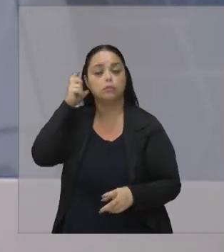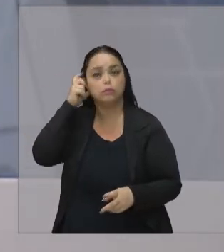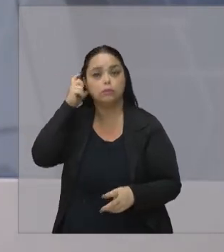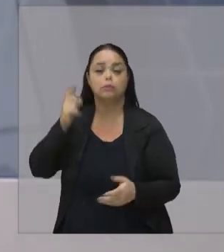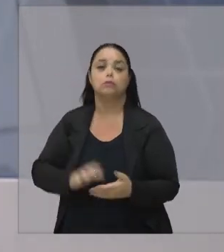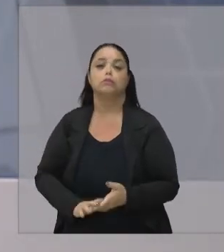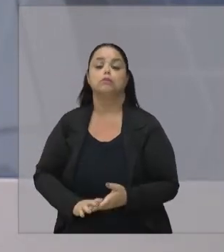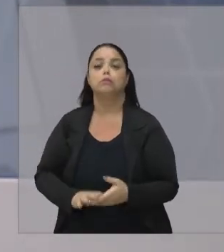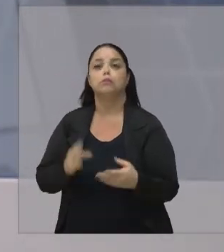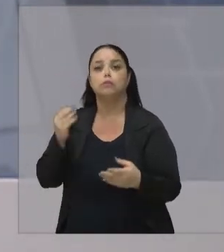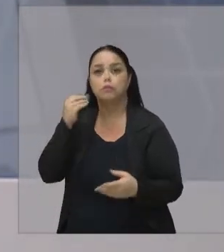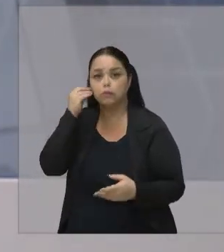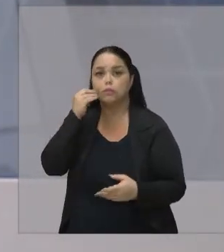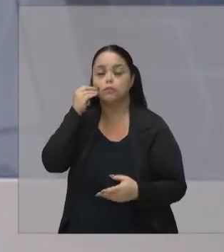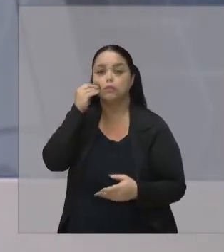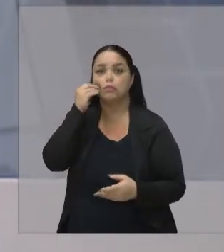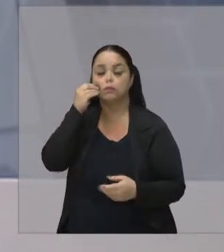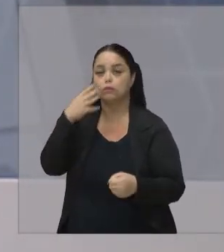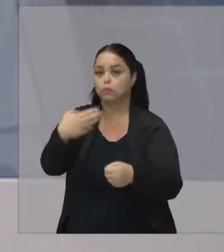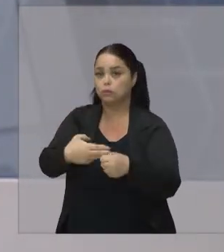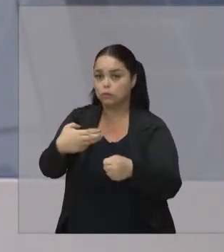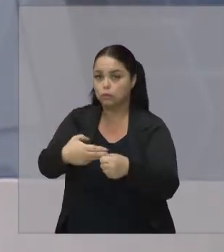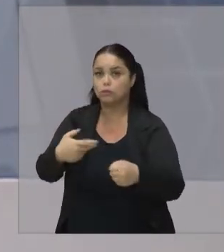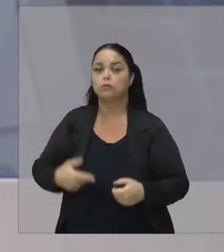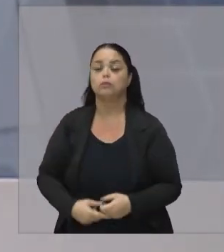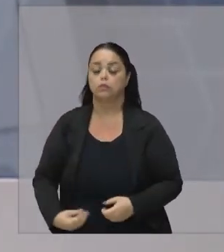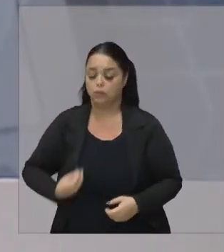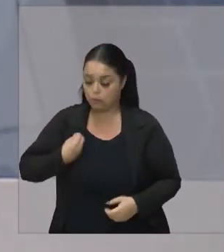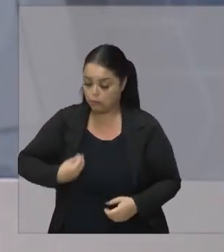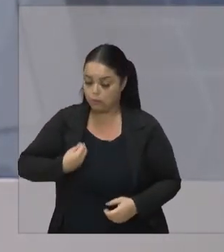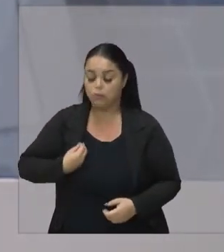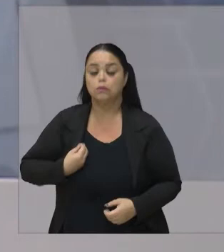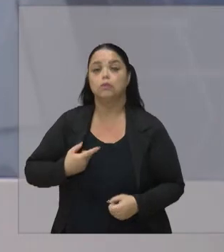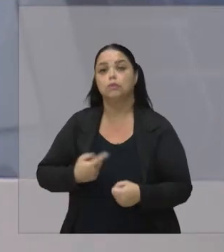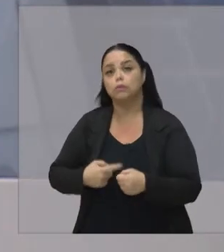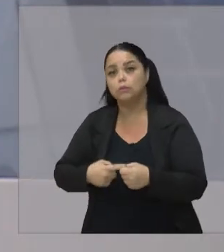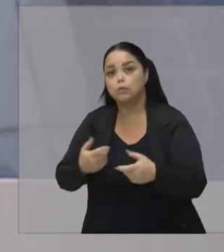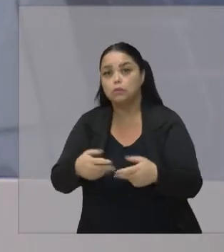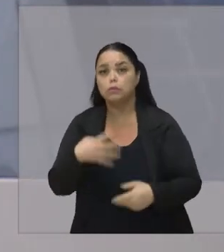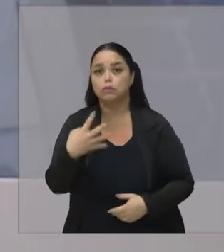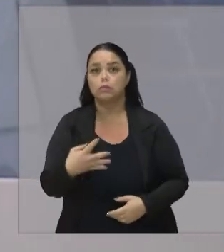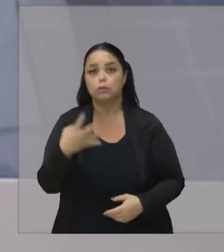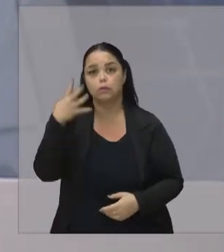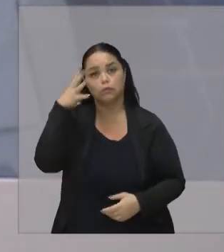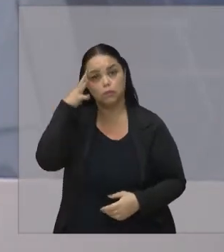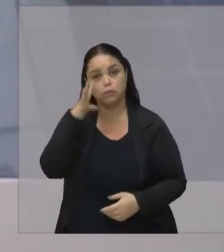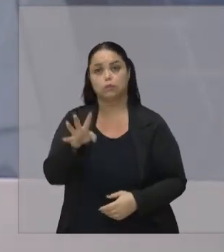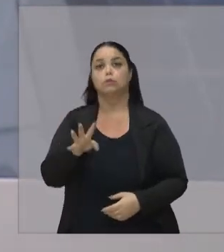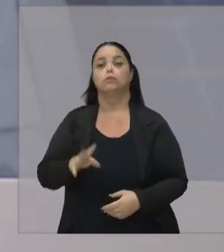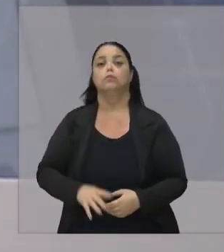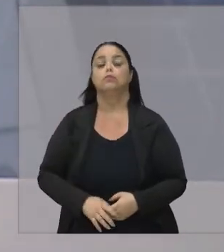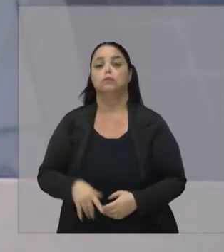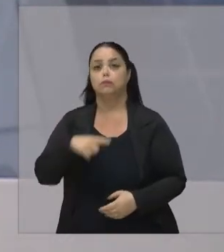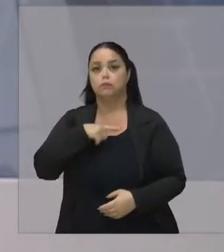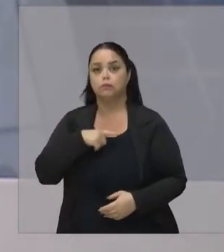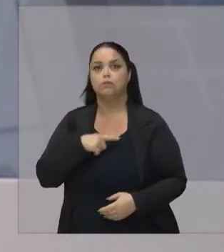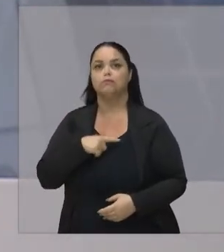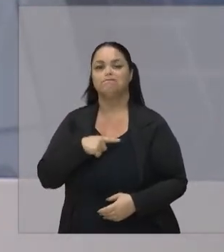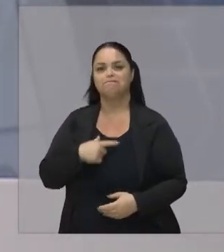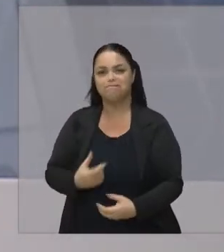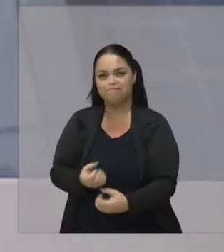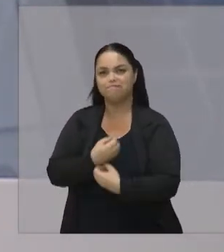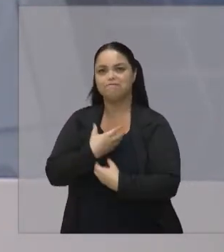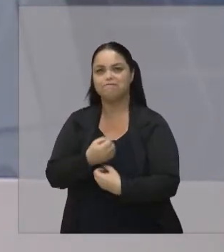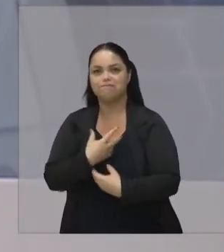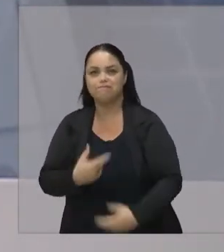A experiência Que o nosso município Daniel Está vivenciando Nesses 4 dias Tem servido De